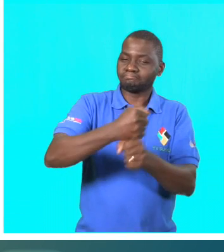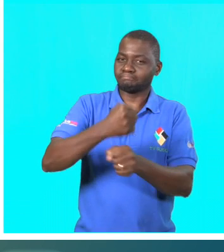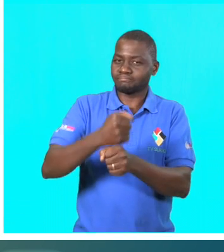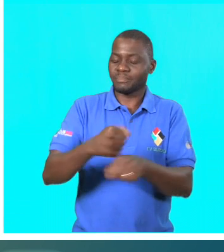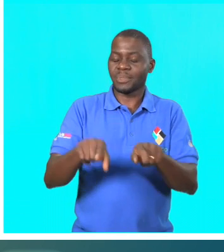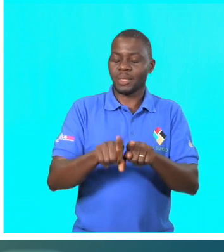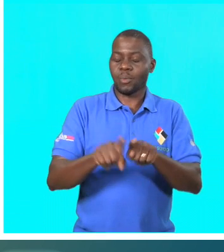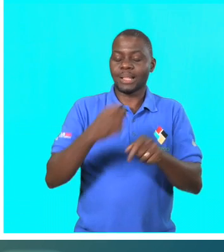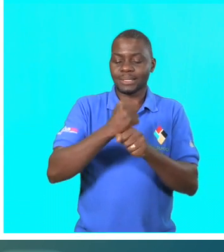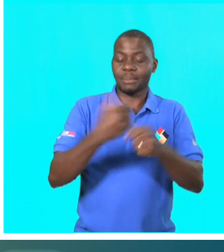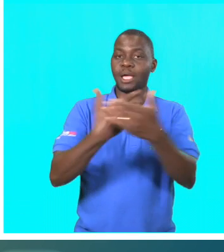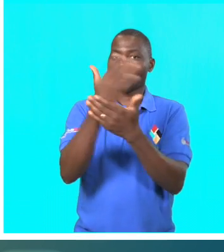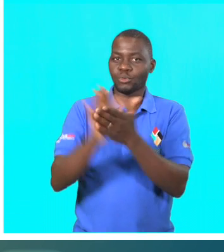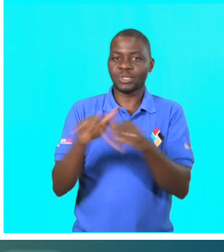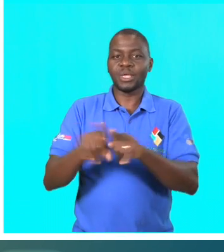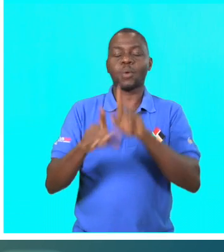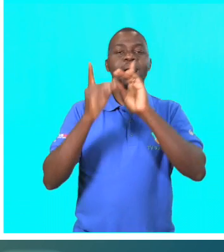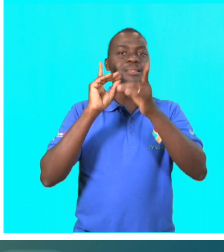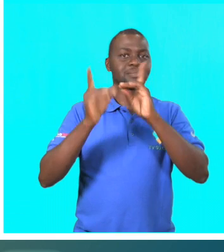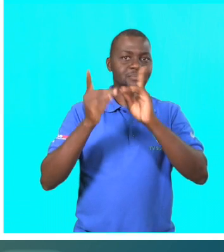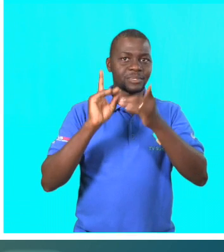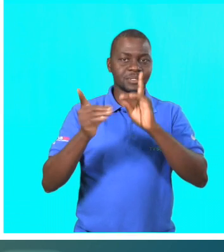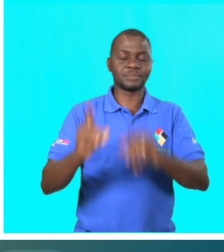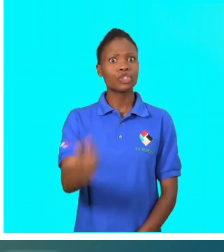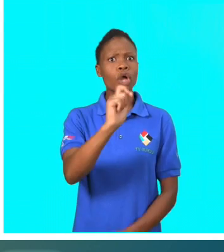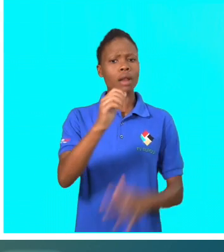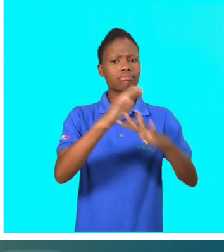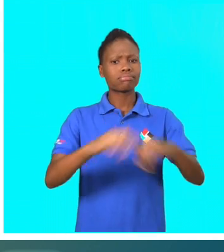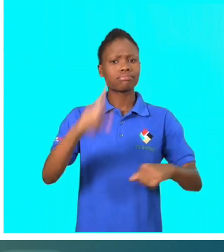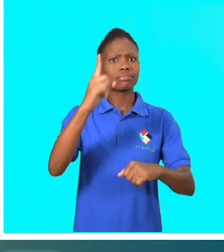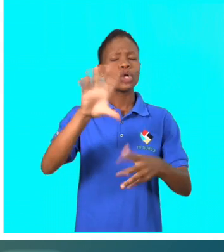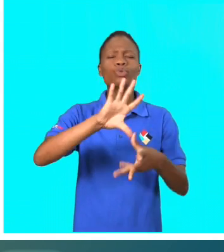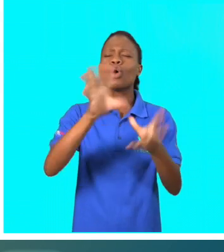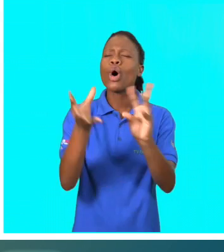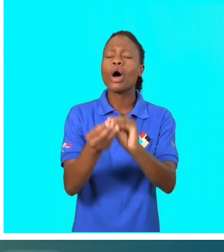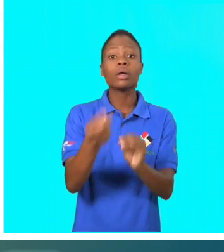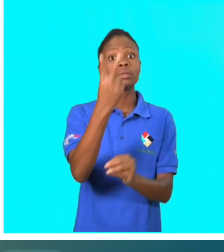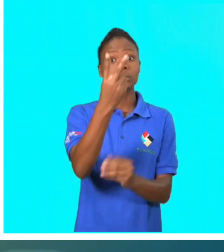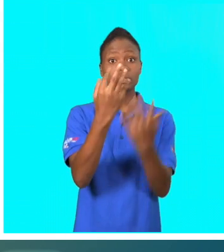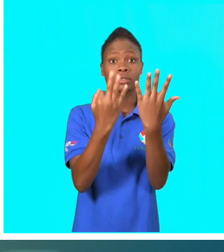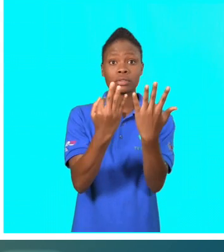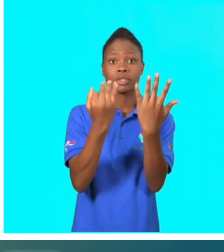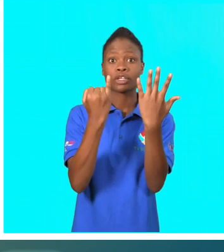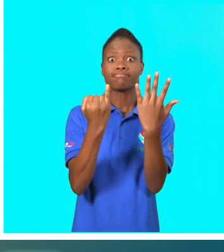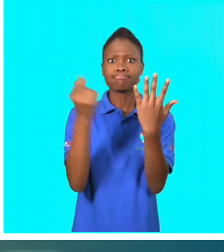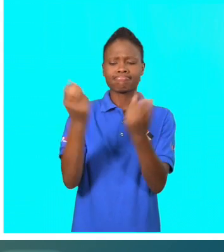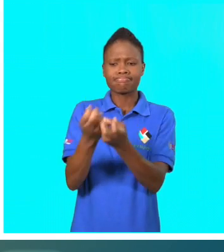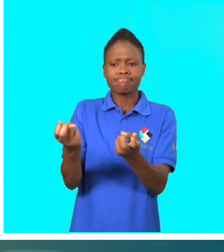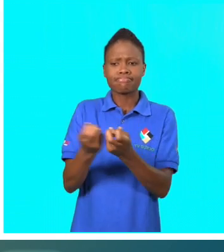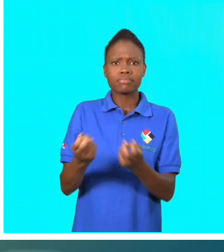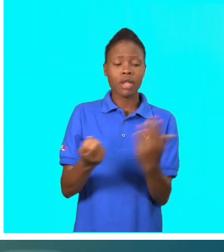que vão trabalhar, portanto, com a língua de sinais como disciplina. Este ano, as escolas